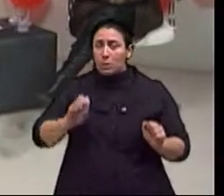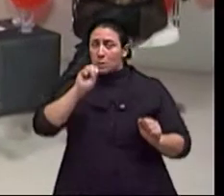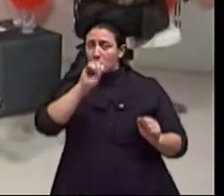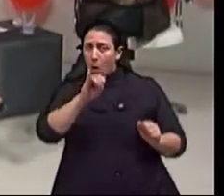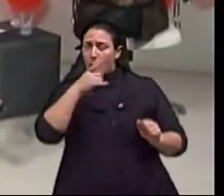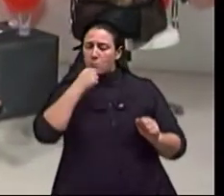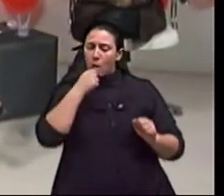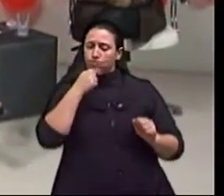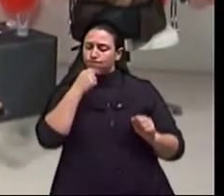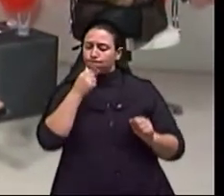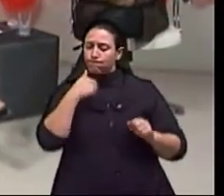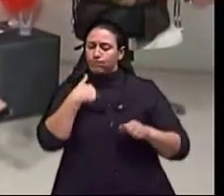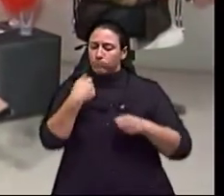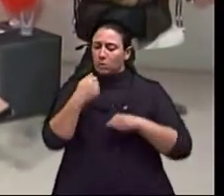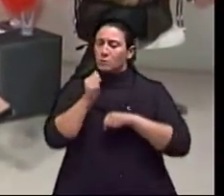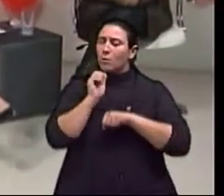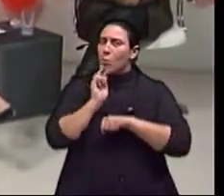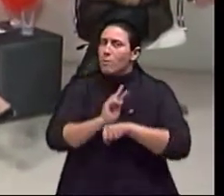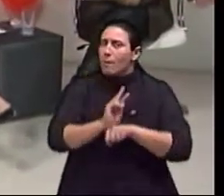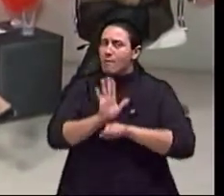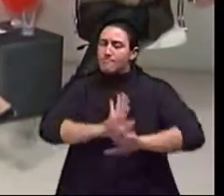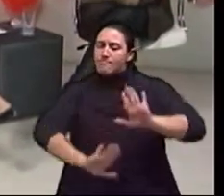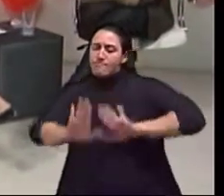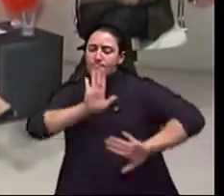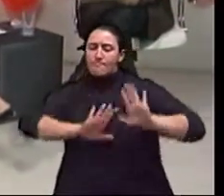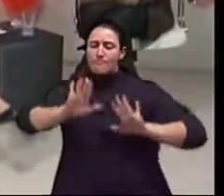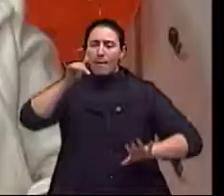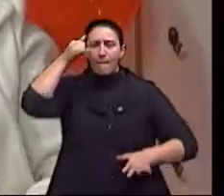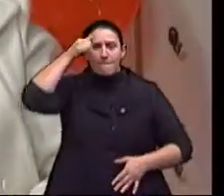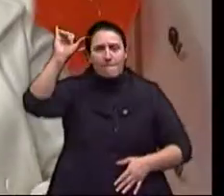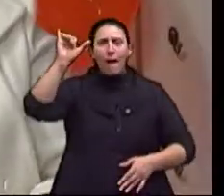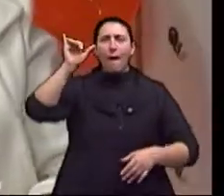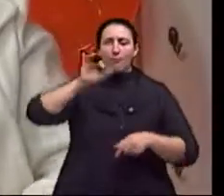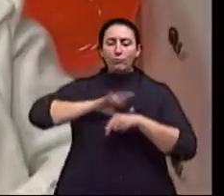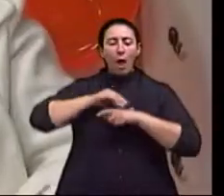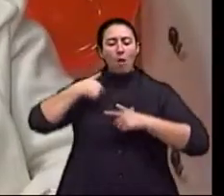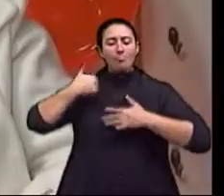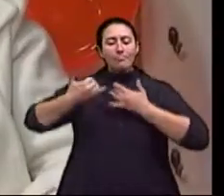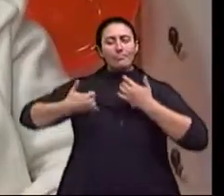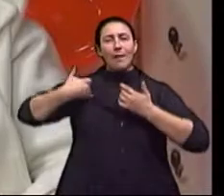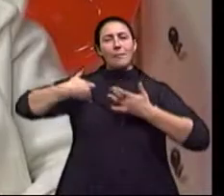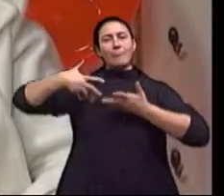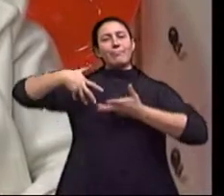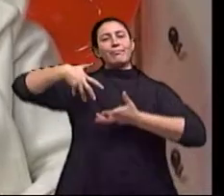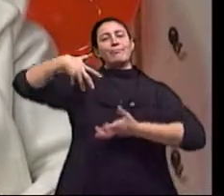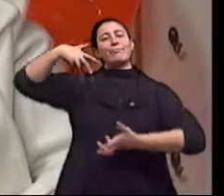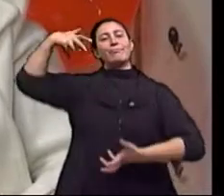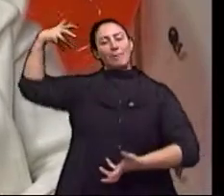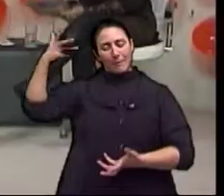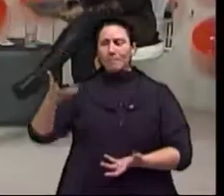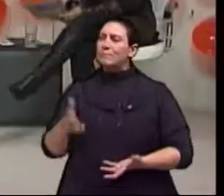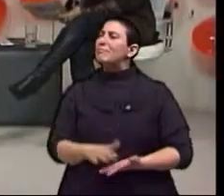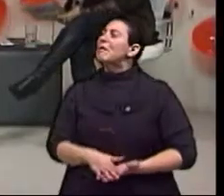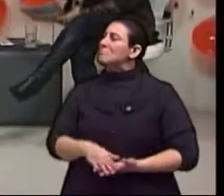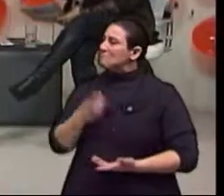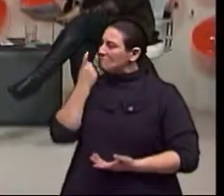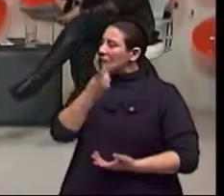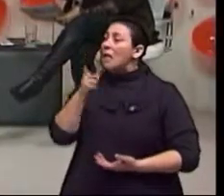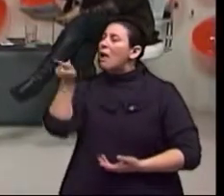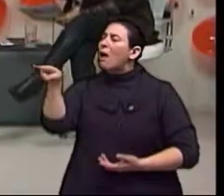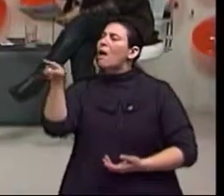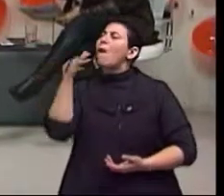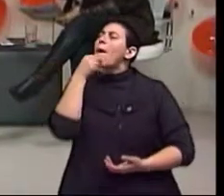prevenir as patologias mais fortes ele ficará e maior é a longevidade. Claro. E você vai falar um pouquinho dos homens que